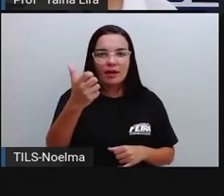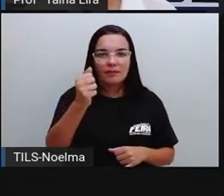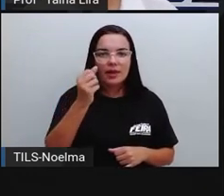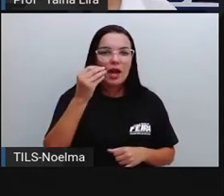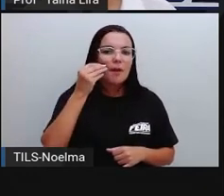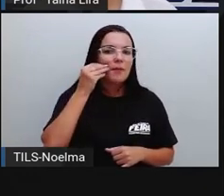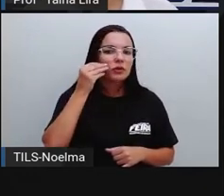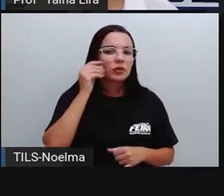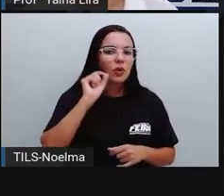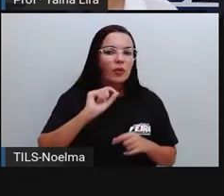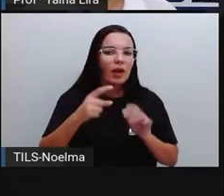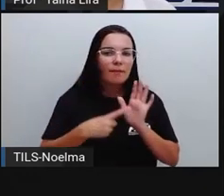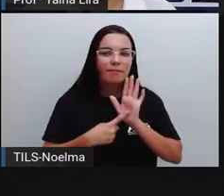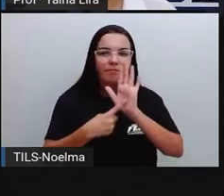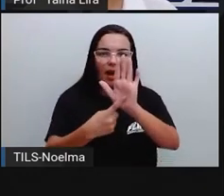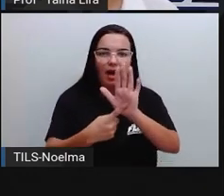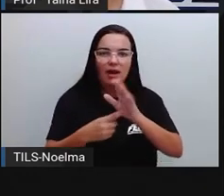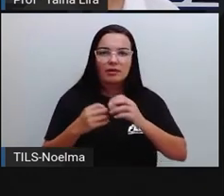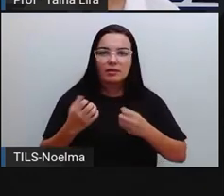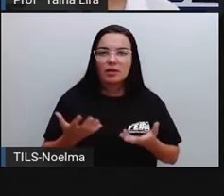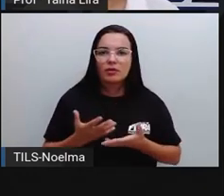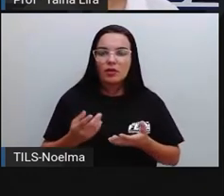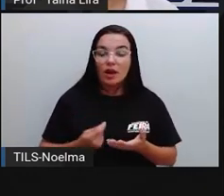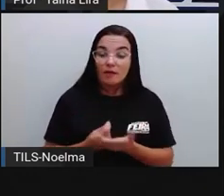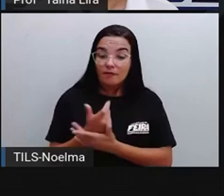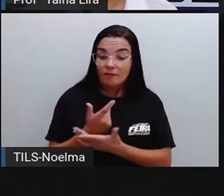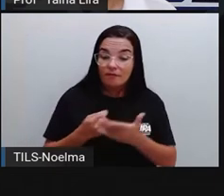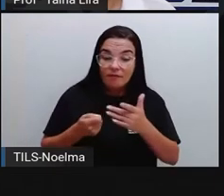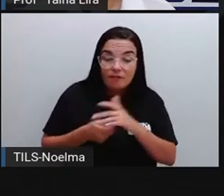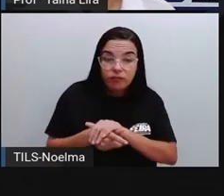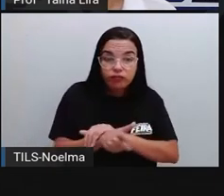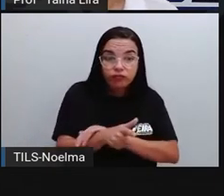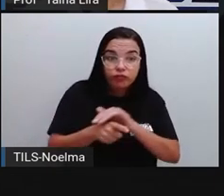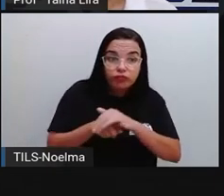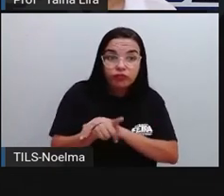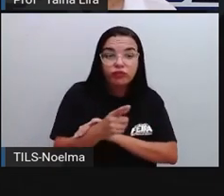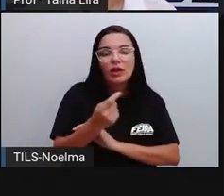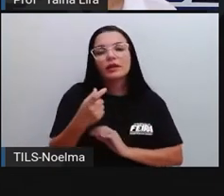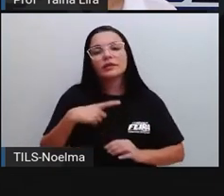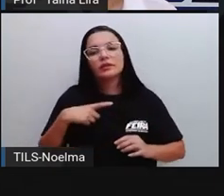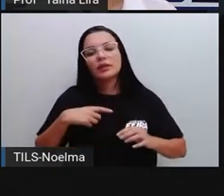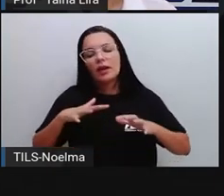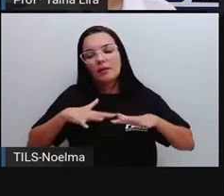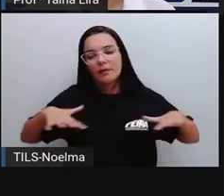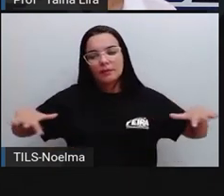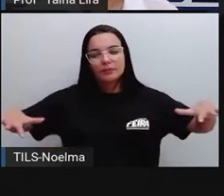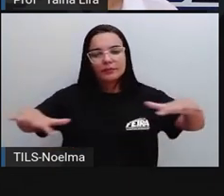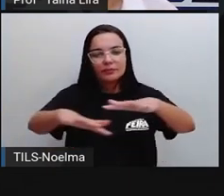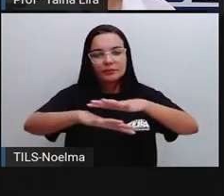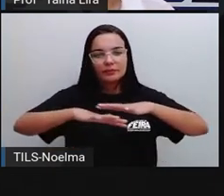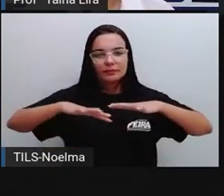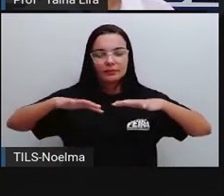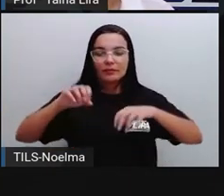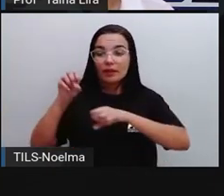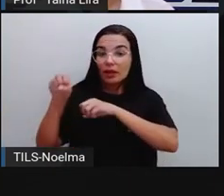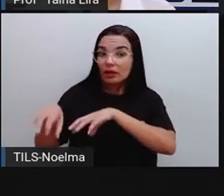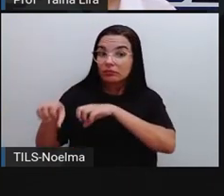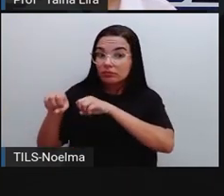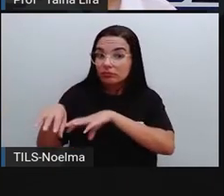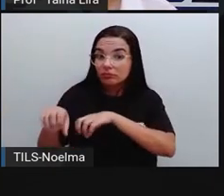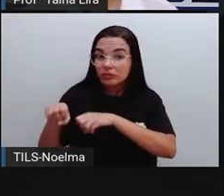destacou os recentes investimentos do Executivo Municipal nos âmbitos da infraestrutura sobre a educação.